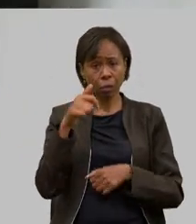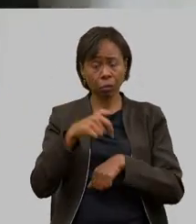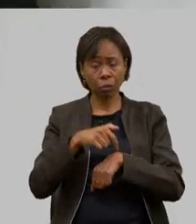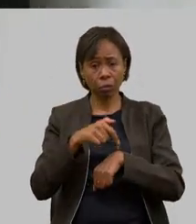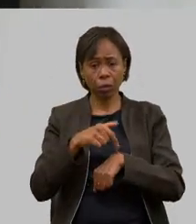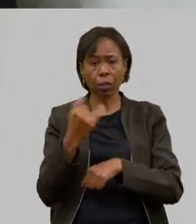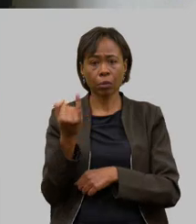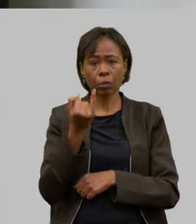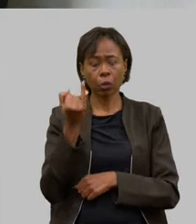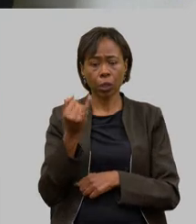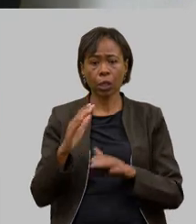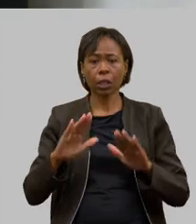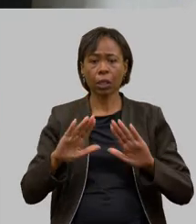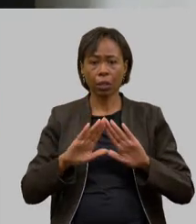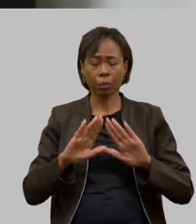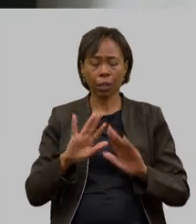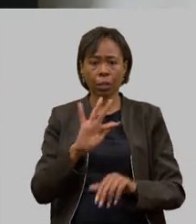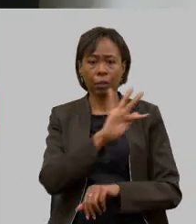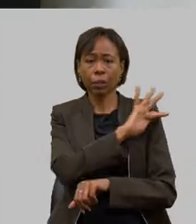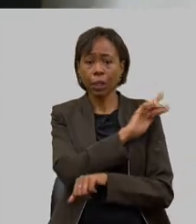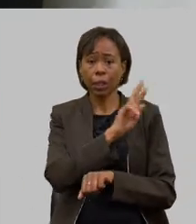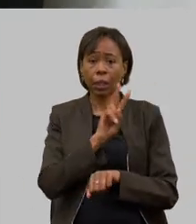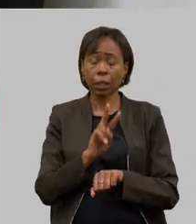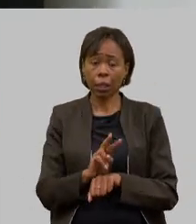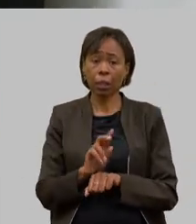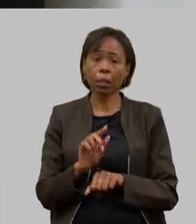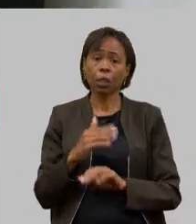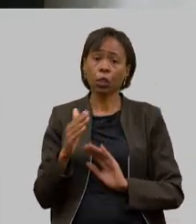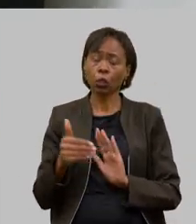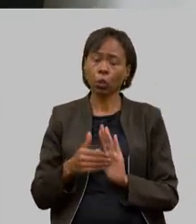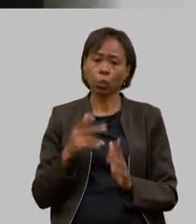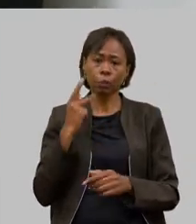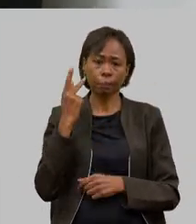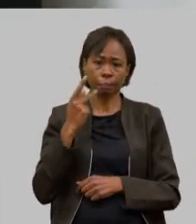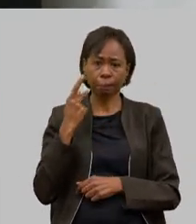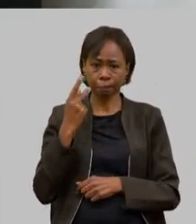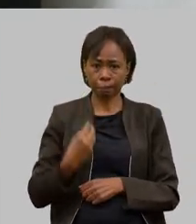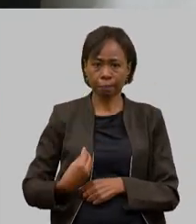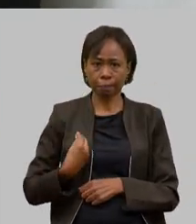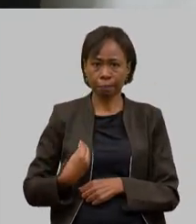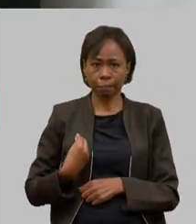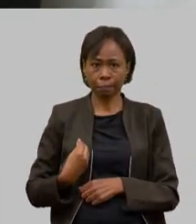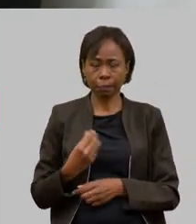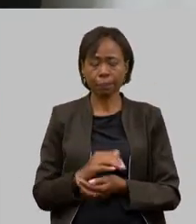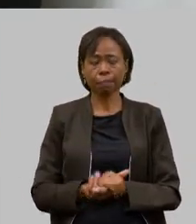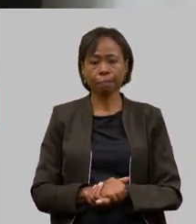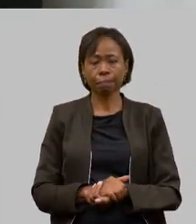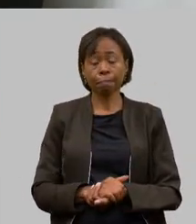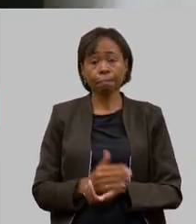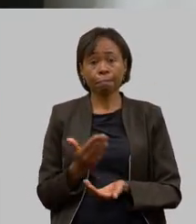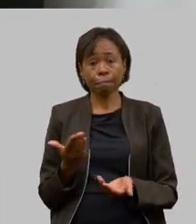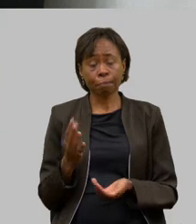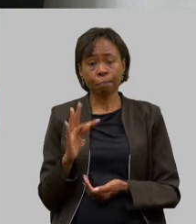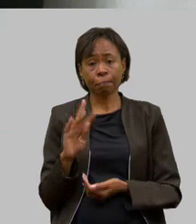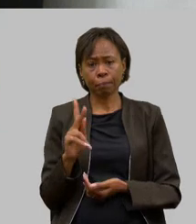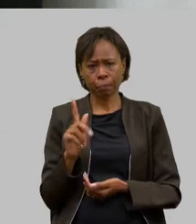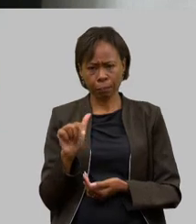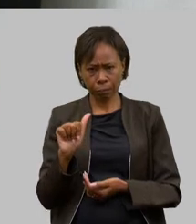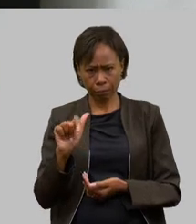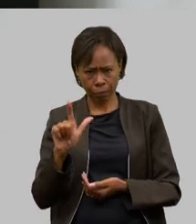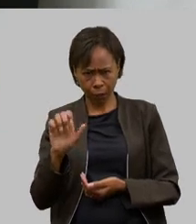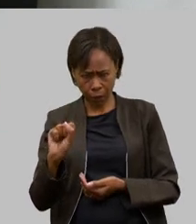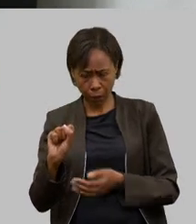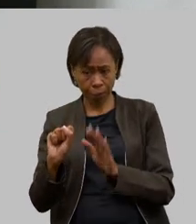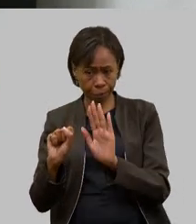aqui da Assembleia fiscaliza os colegas parlamentares presentes Thales eu antes de fazer uma